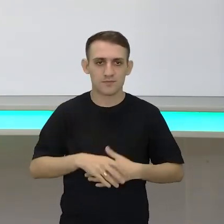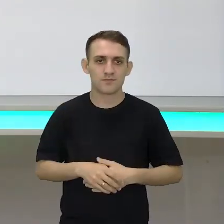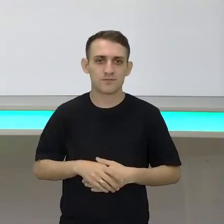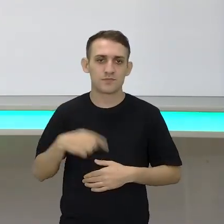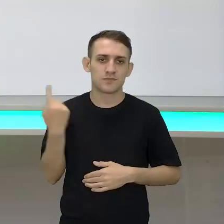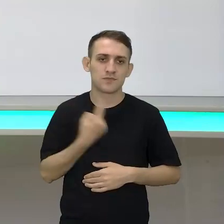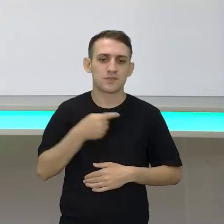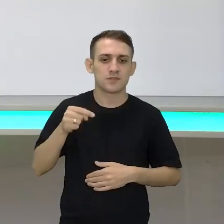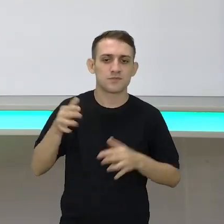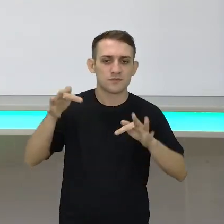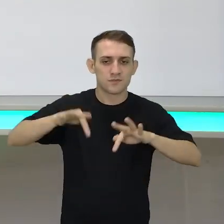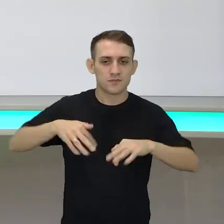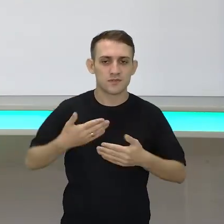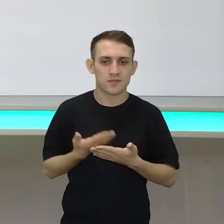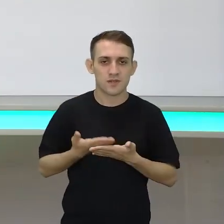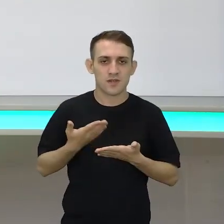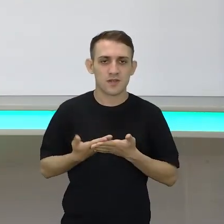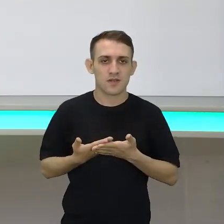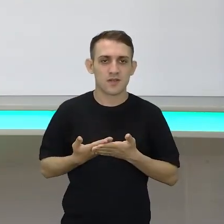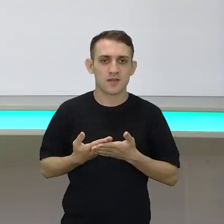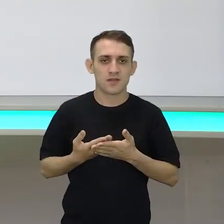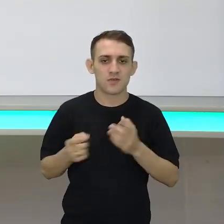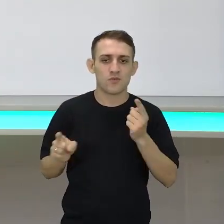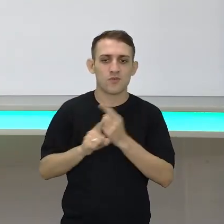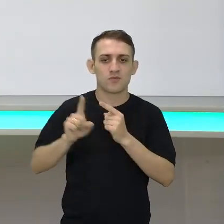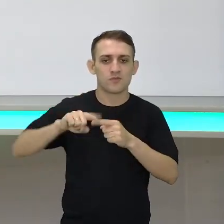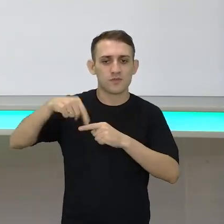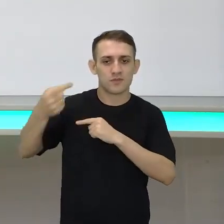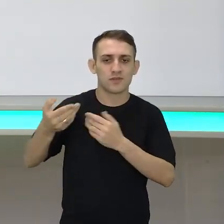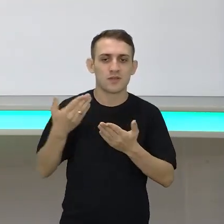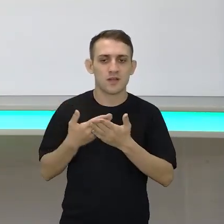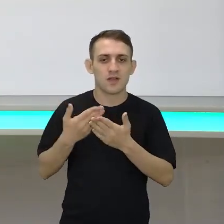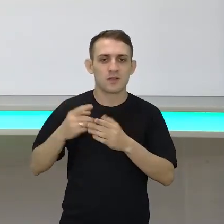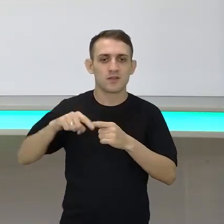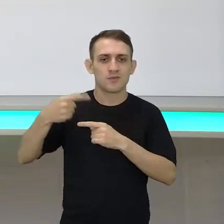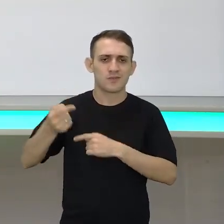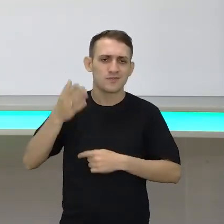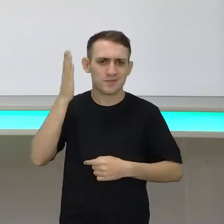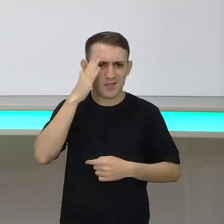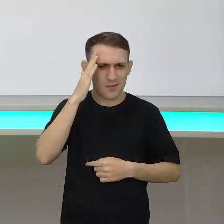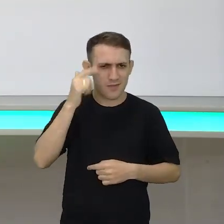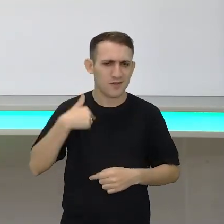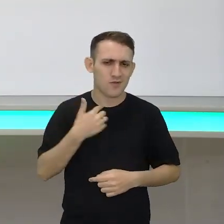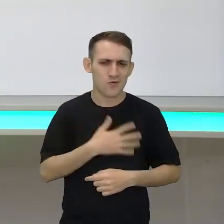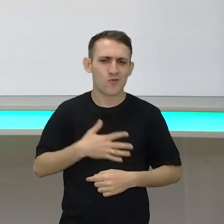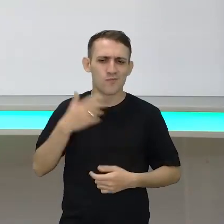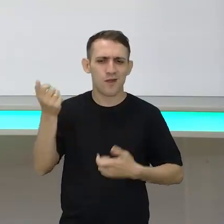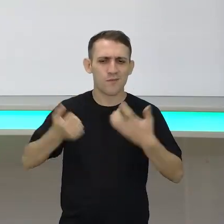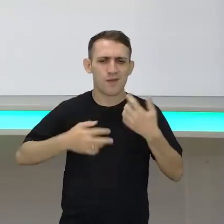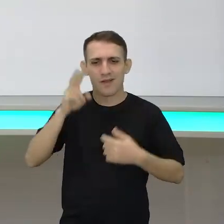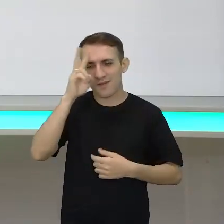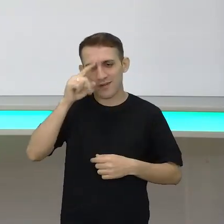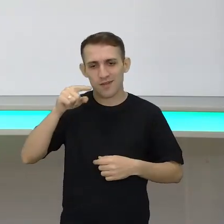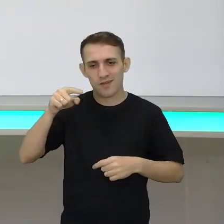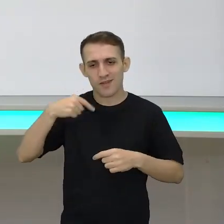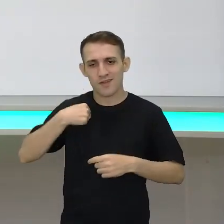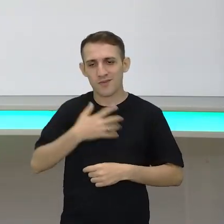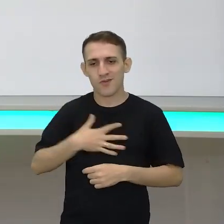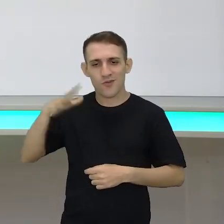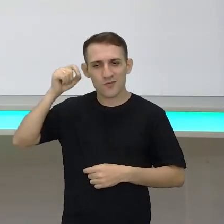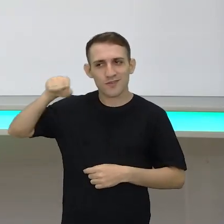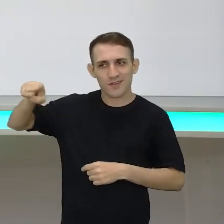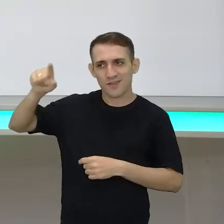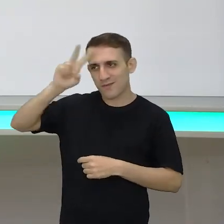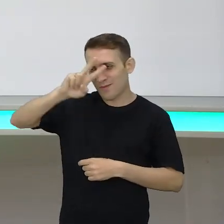Estamos chegando aqui no finalzinho da nossa aula, conto com vocês nas próximas aulas, porque vocês sabem, né, eu gosto de contar história e gosto de ouvir você contando